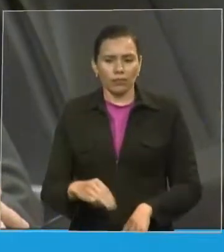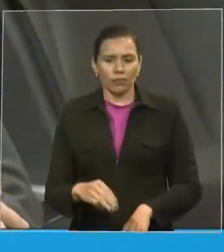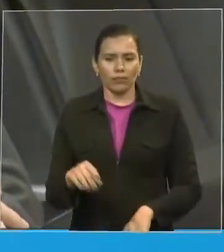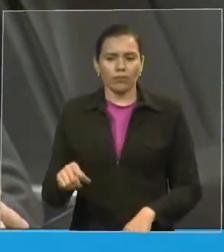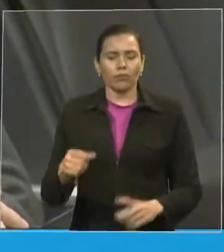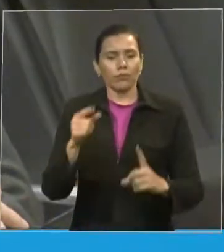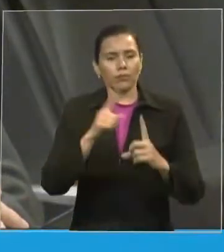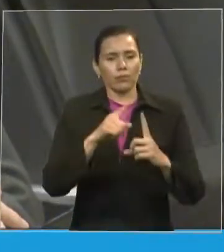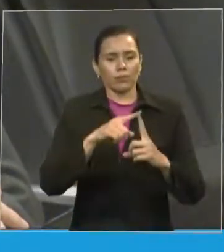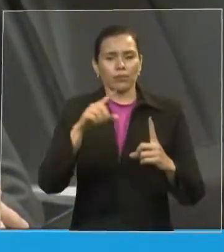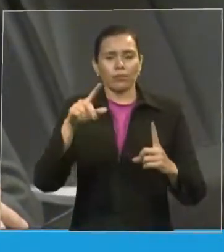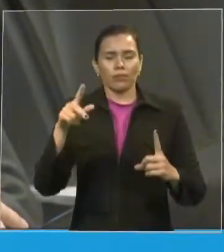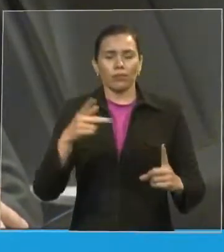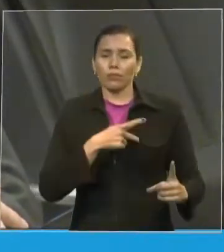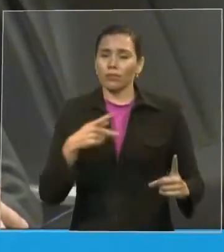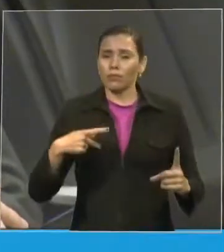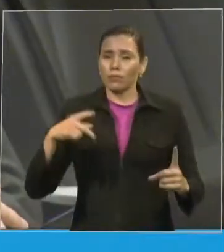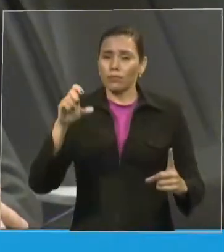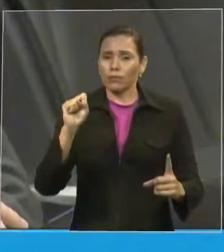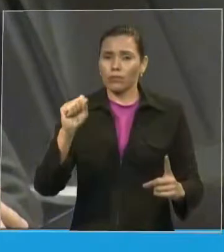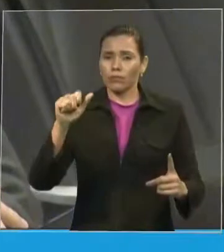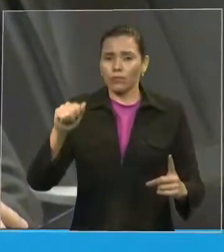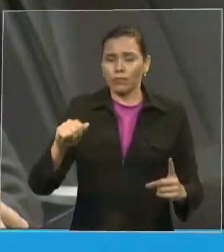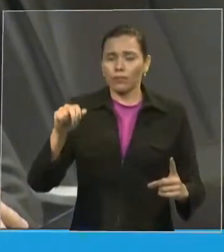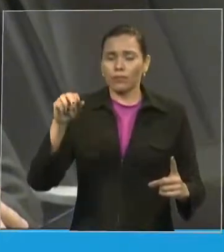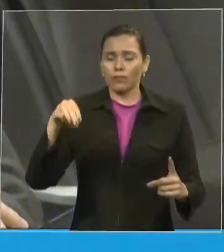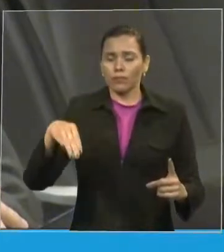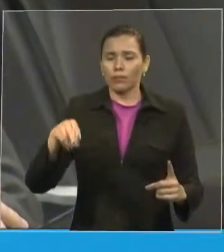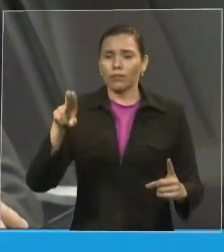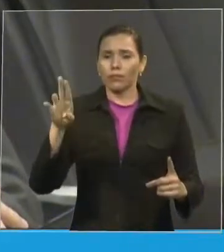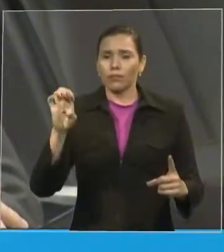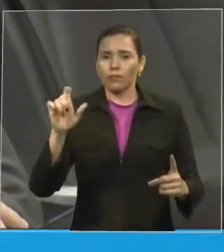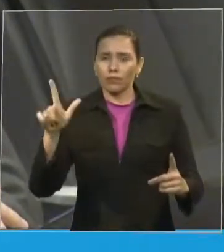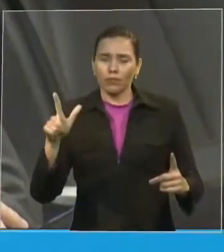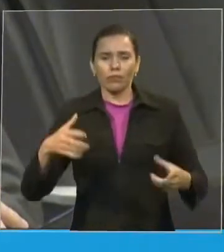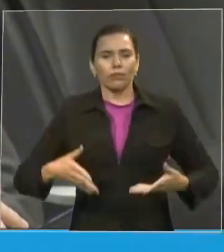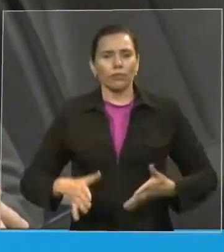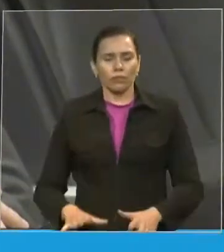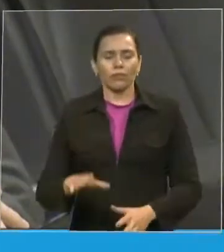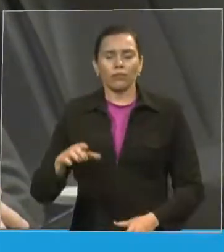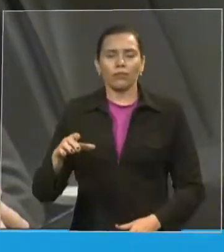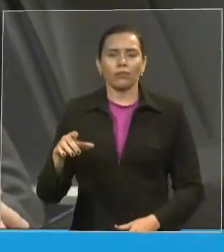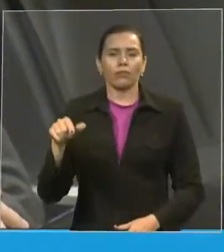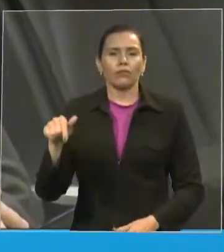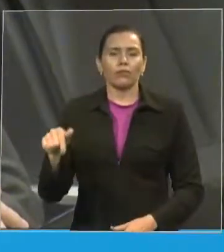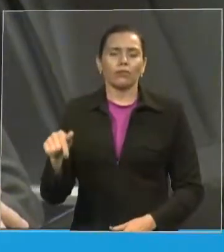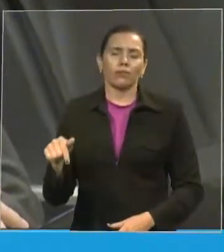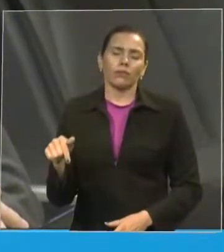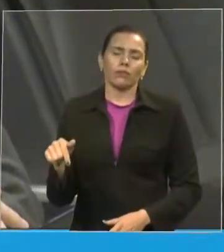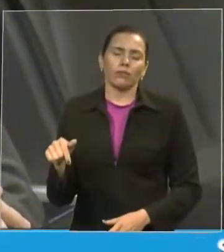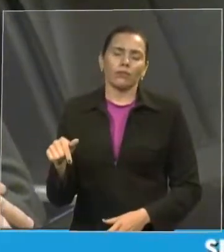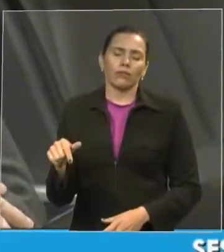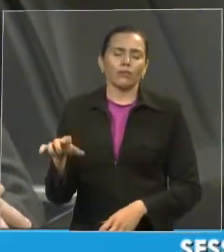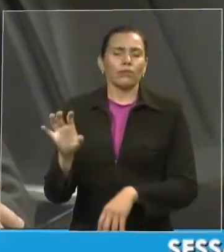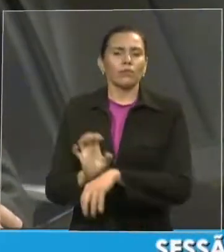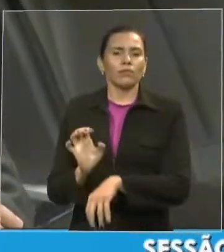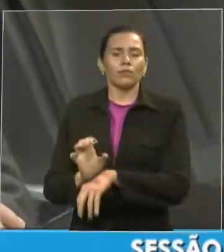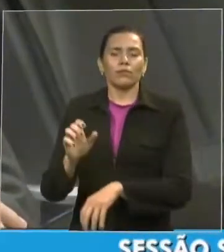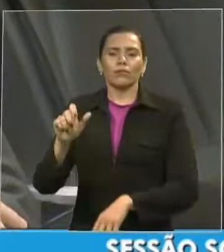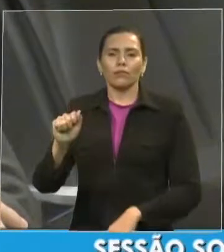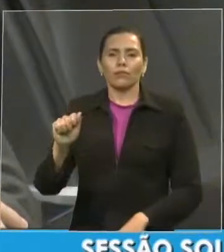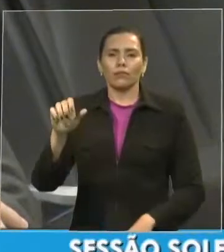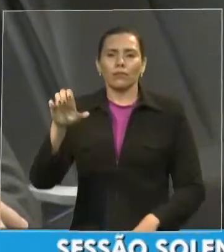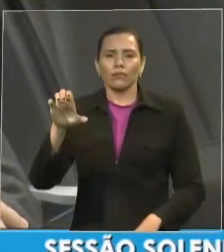natural da cidade de Cruzeiro do Sul, Estado do Acre e ao pastor